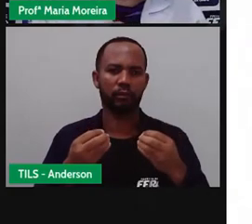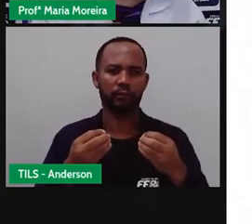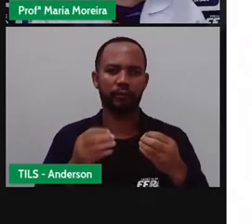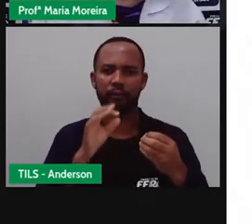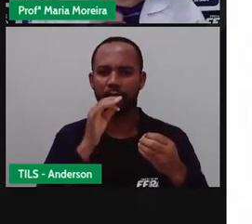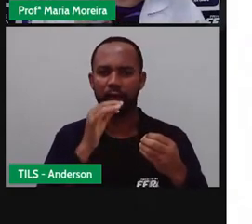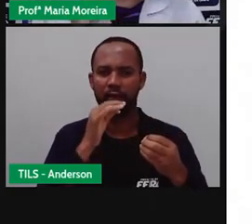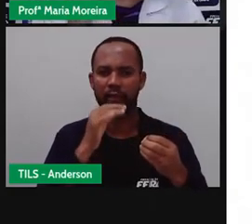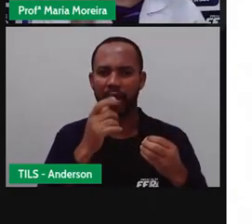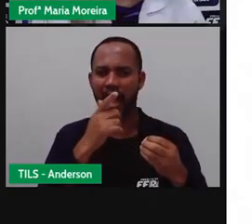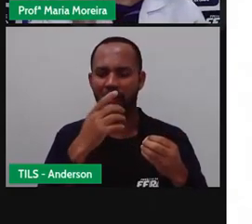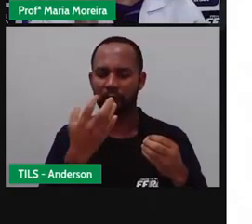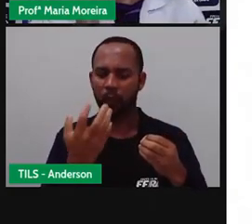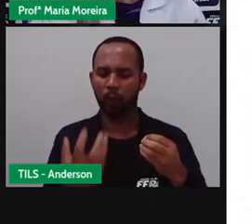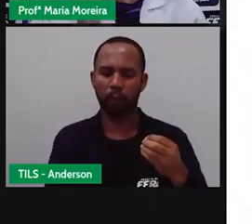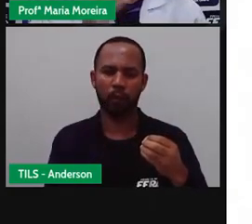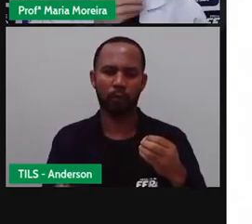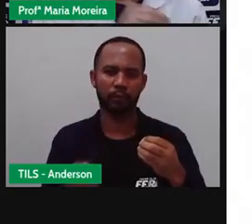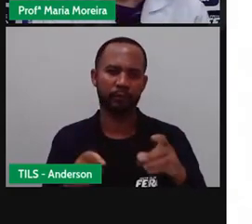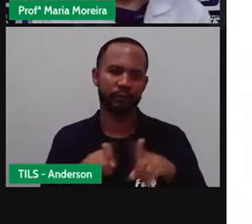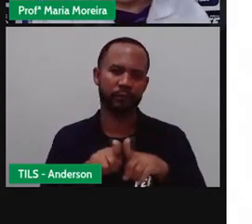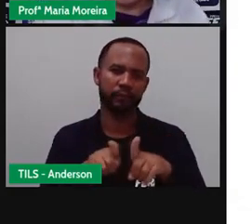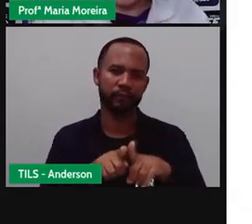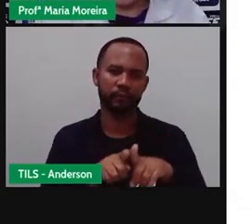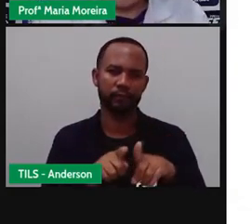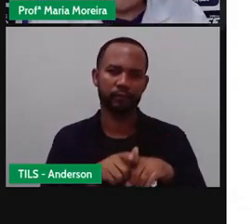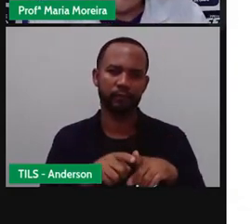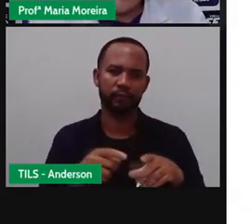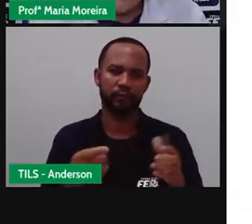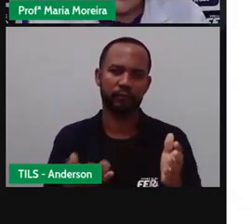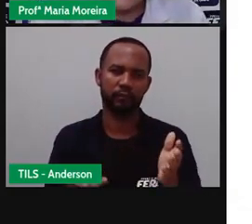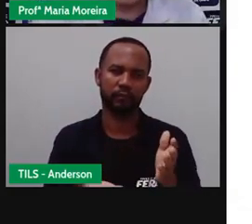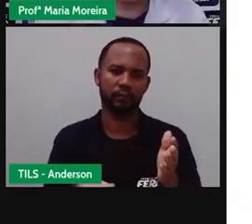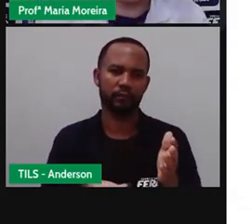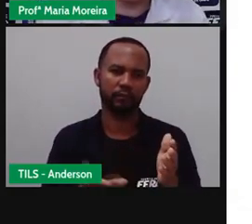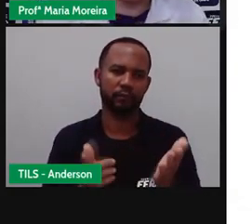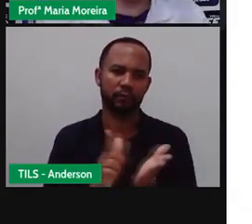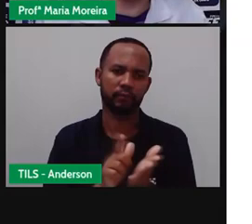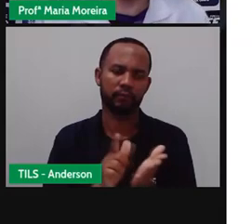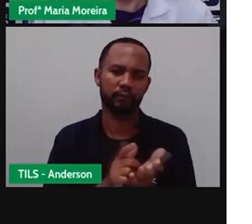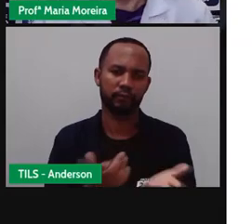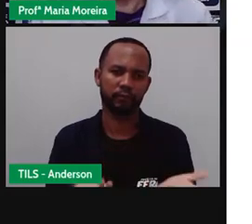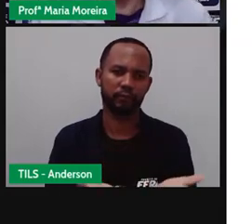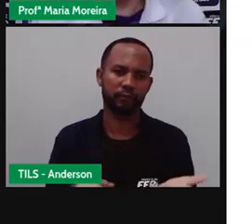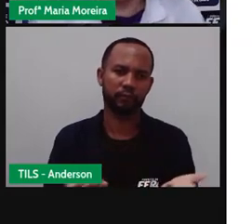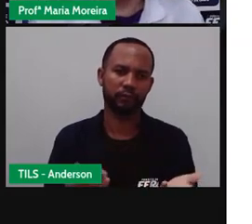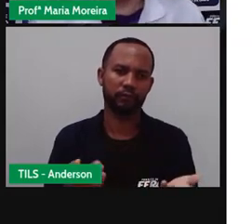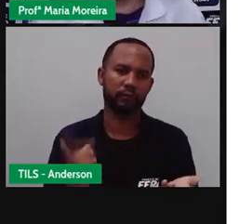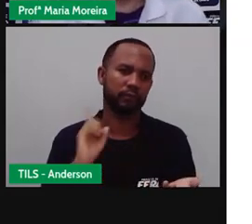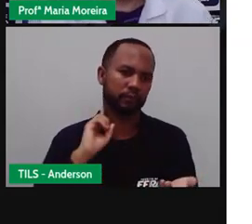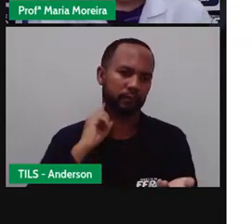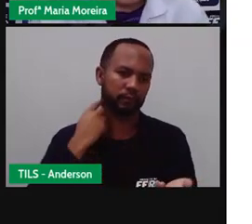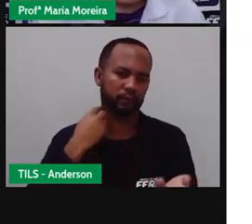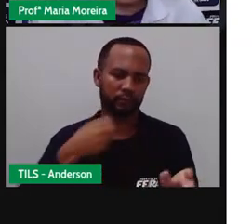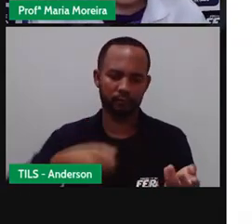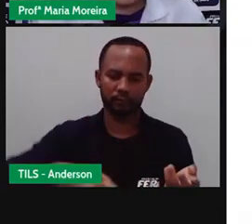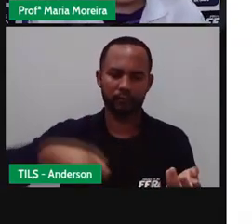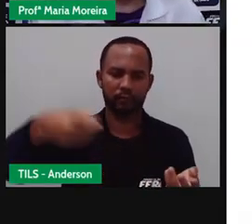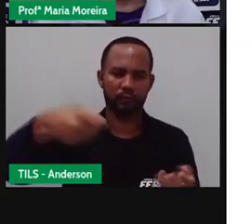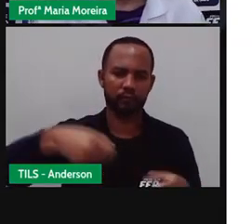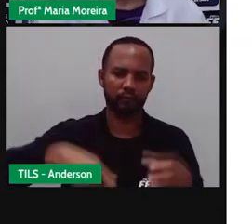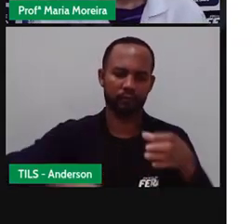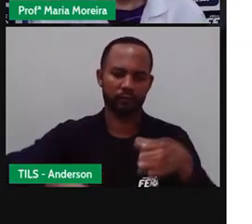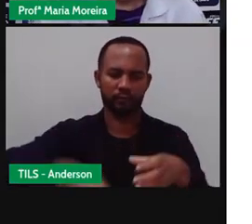Que a Pró falou com vocês Que era o quê? chorume E aí, ó Vamos colocar aqui Um papelzinho embaixo Para absorver Para não trazer Mas vamos botar um outro